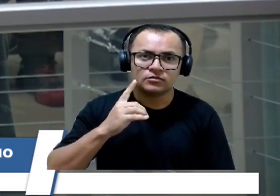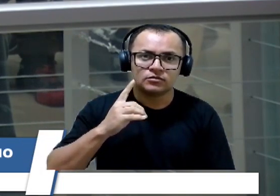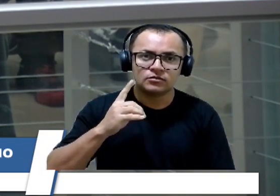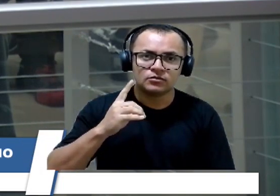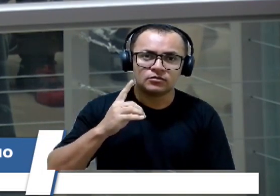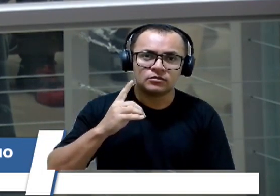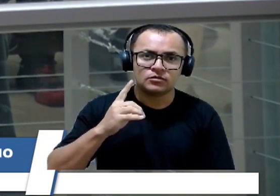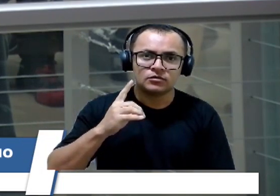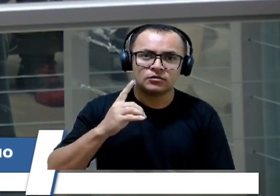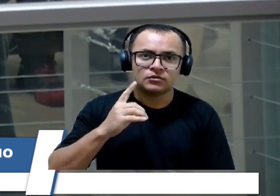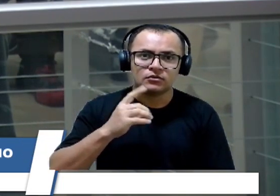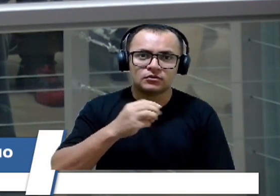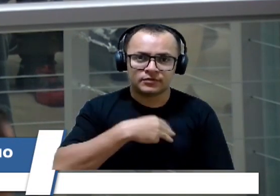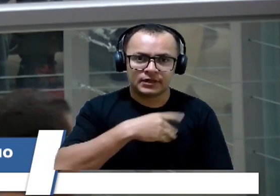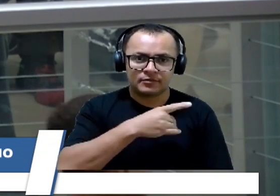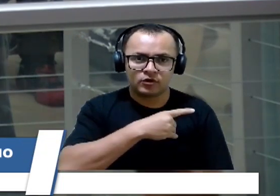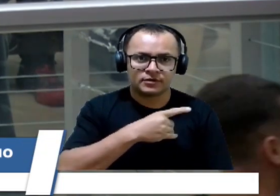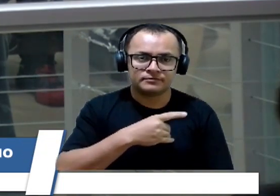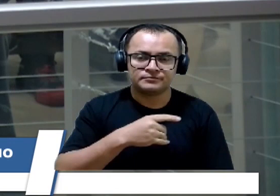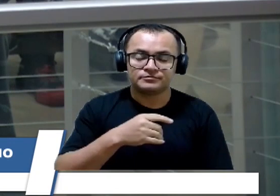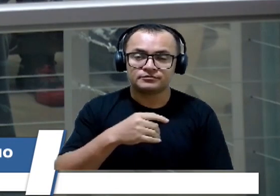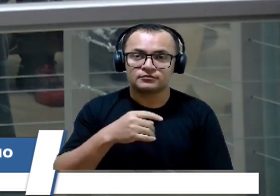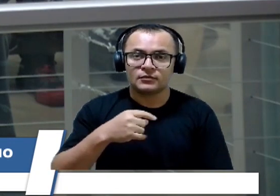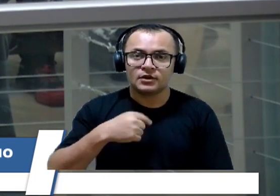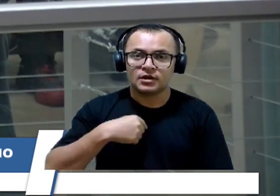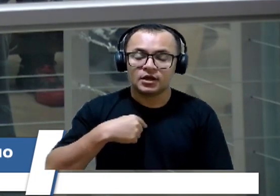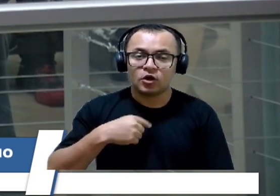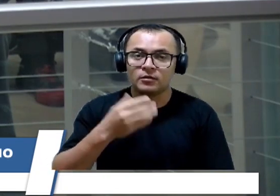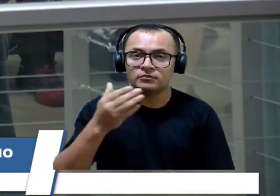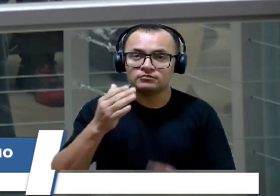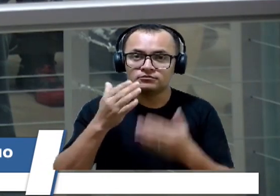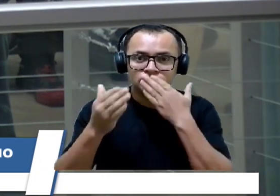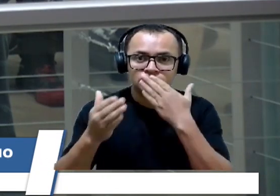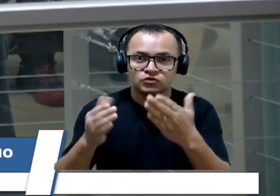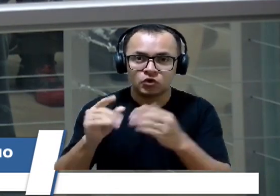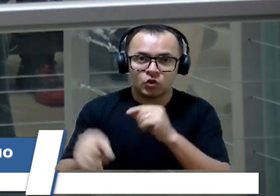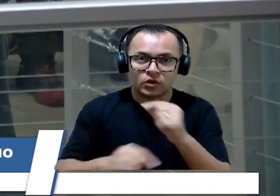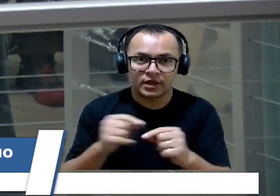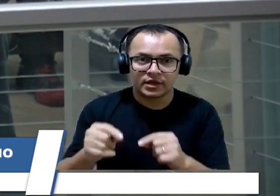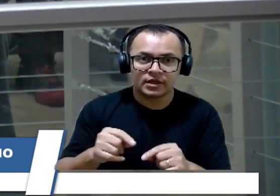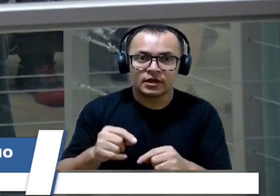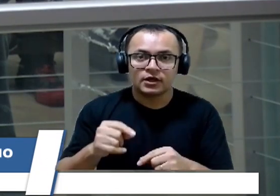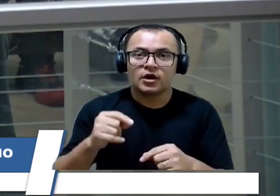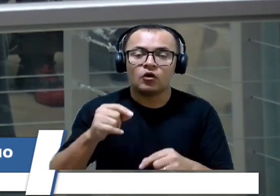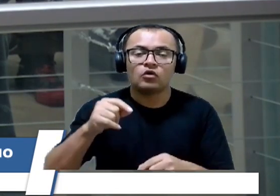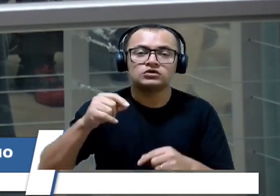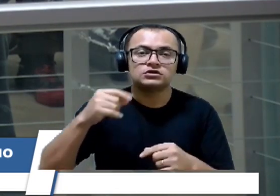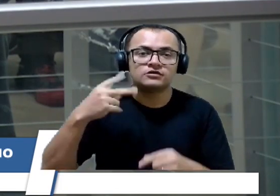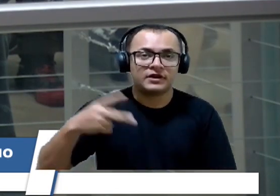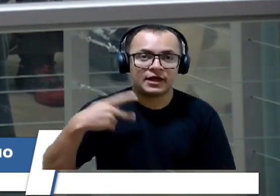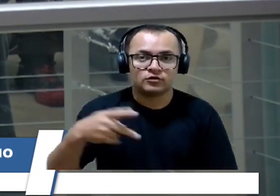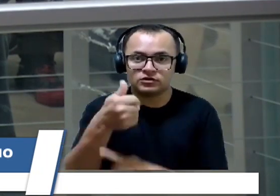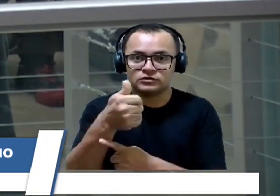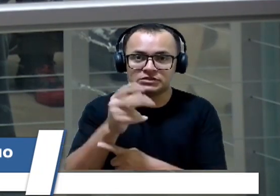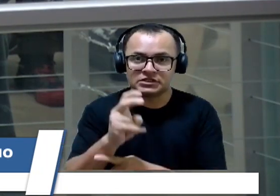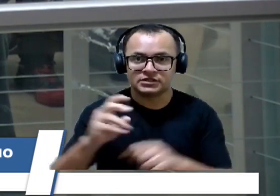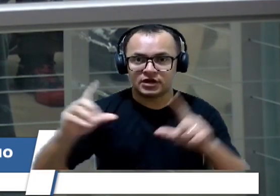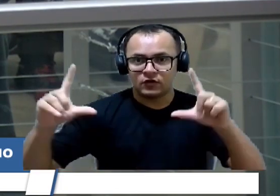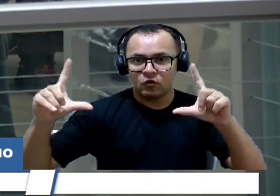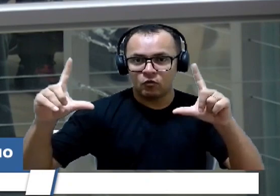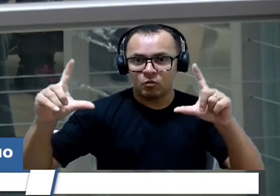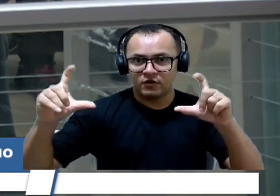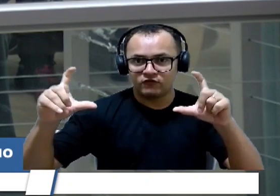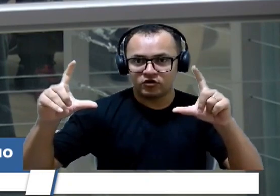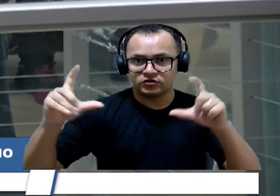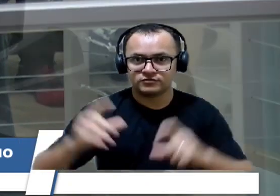Depois eu peço. É o que eu pedi para interromper, para os 15 vereadores tirarem uma fotografia no plenário com o senhor. Obrigado. É justificativo de voto que eu